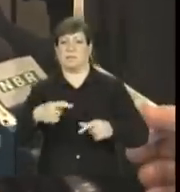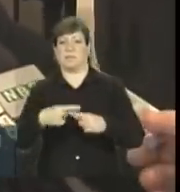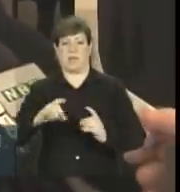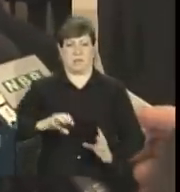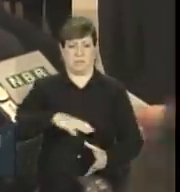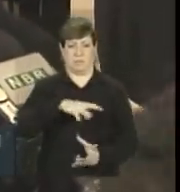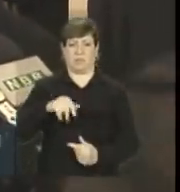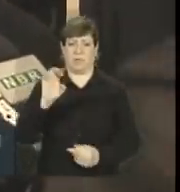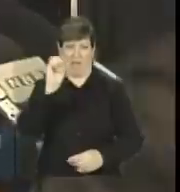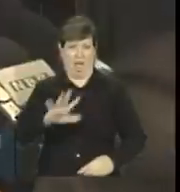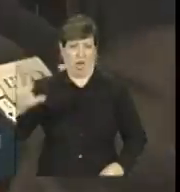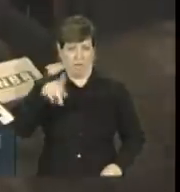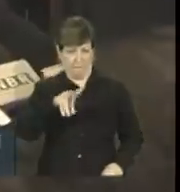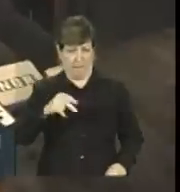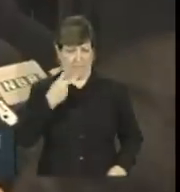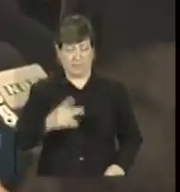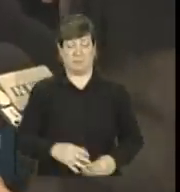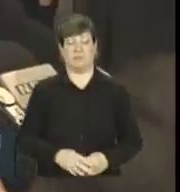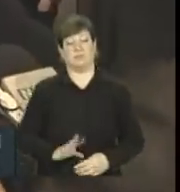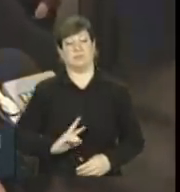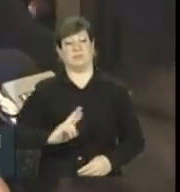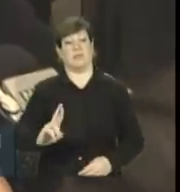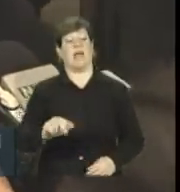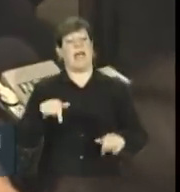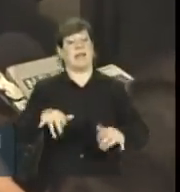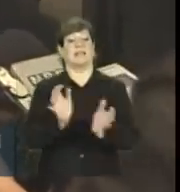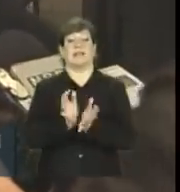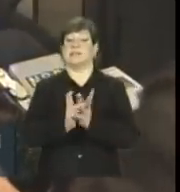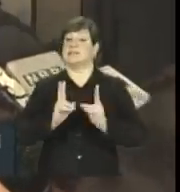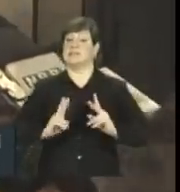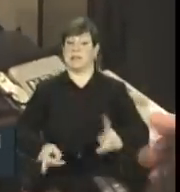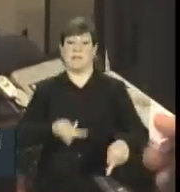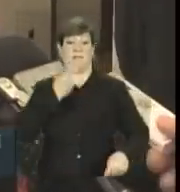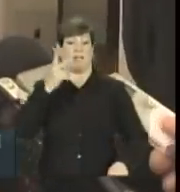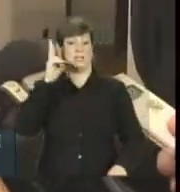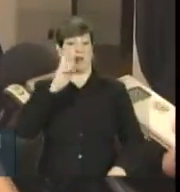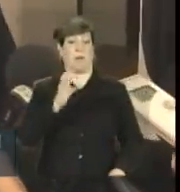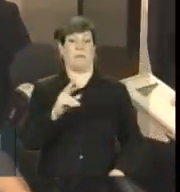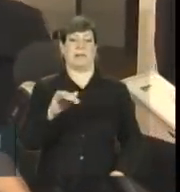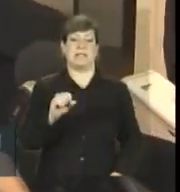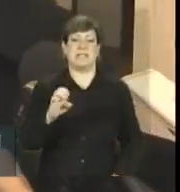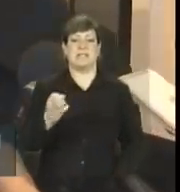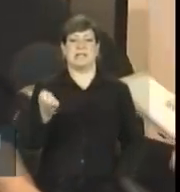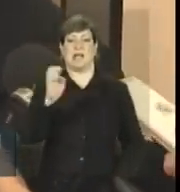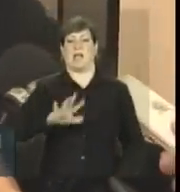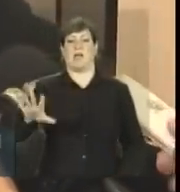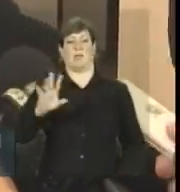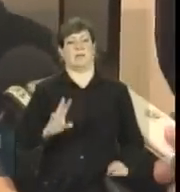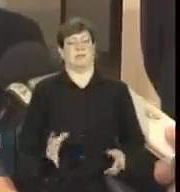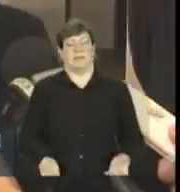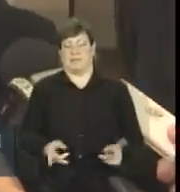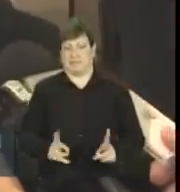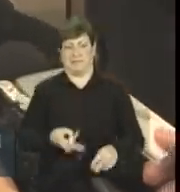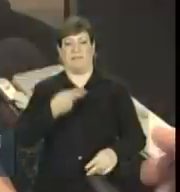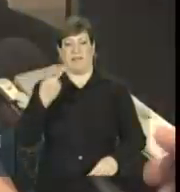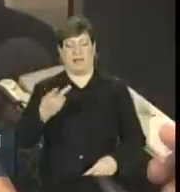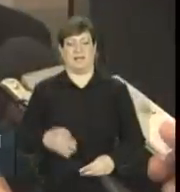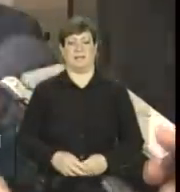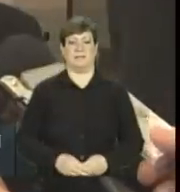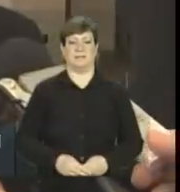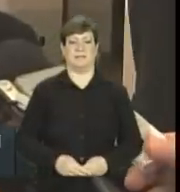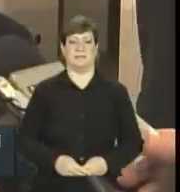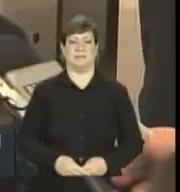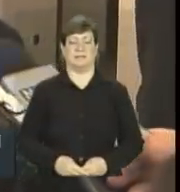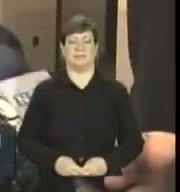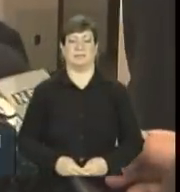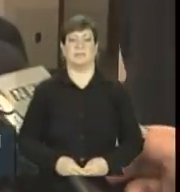área, a gente sempre fala da crise europeia, não tem? Não, não tem. senhora vai tratar de tsunami?